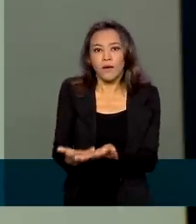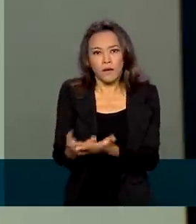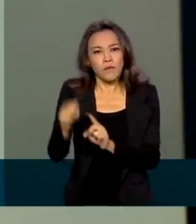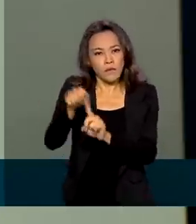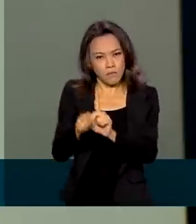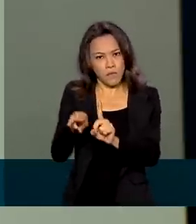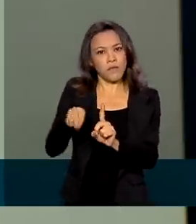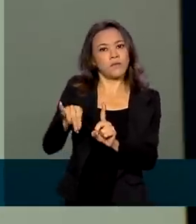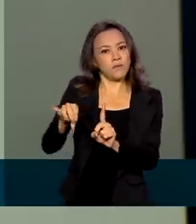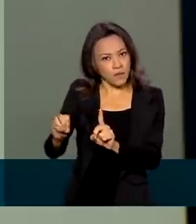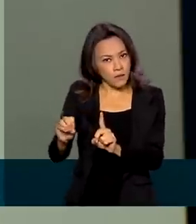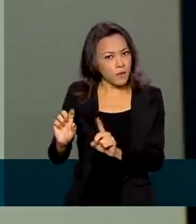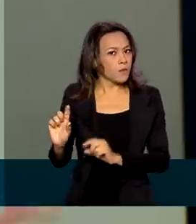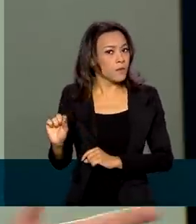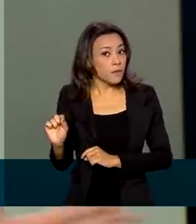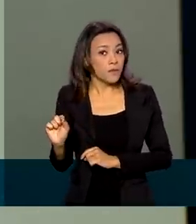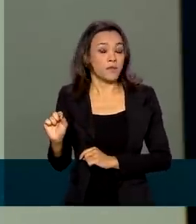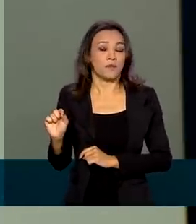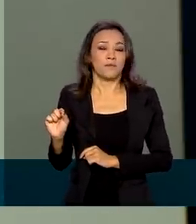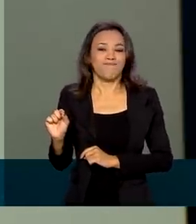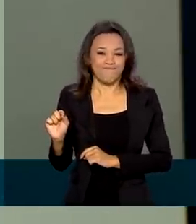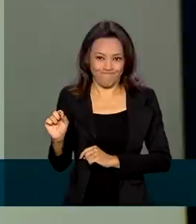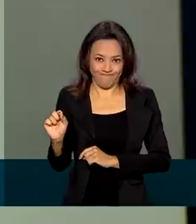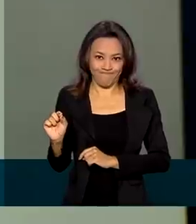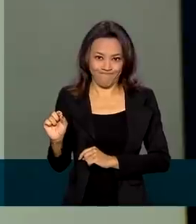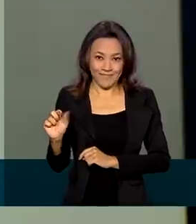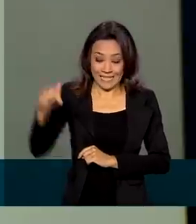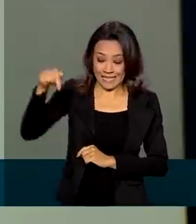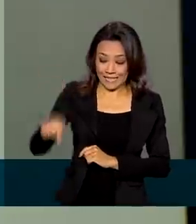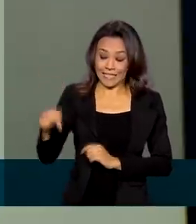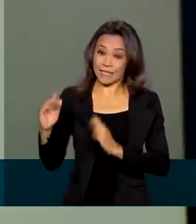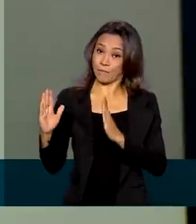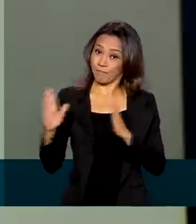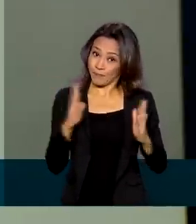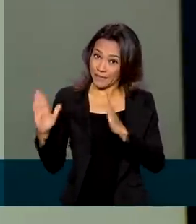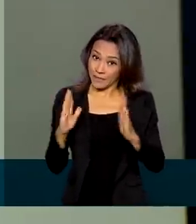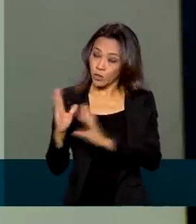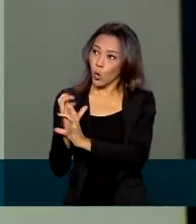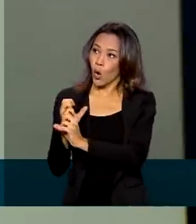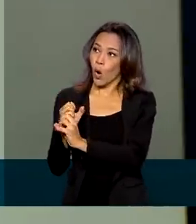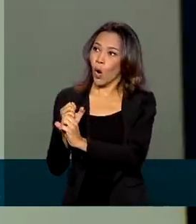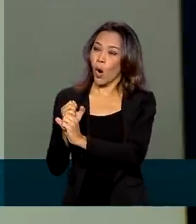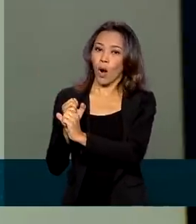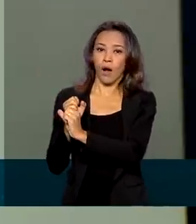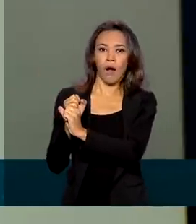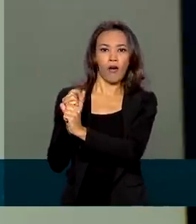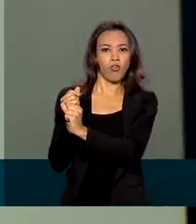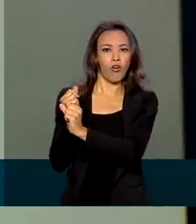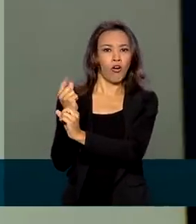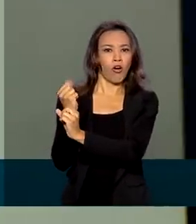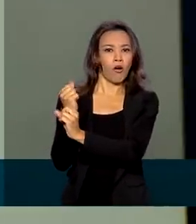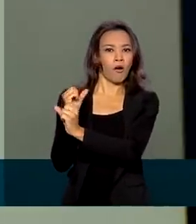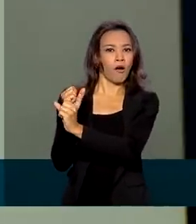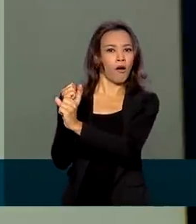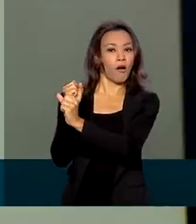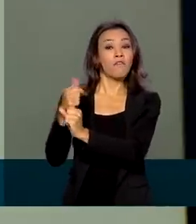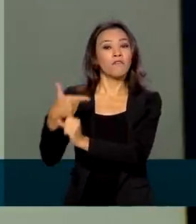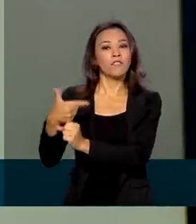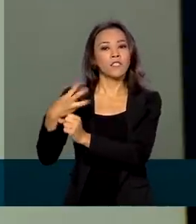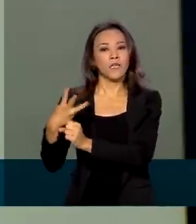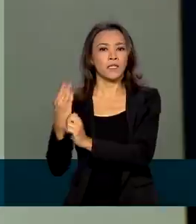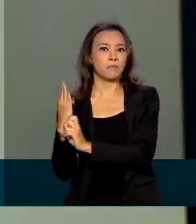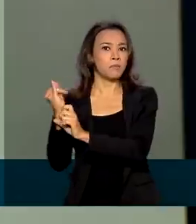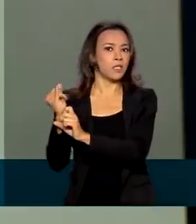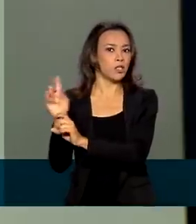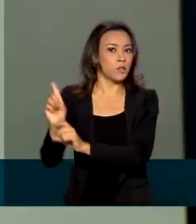mês de maio, que, por sua vez, nesse período acumulado, gerou um superávit de 23 bilhões